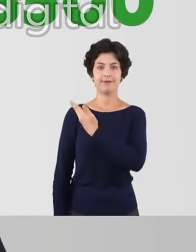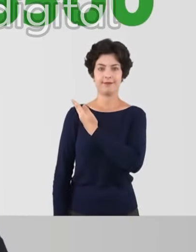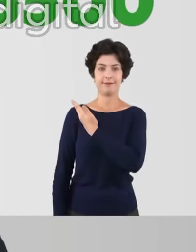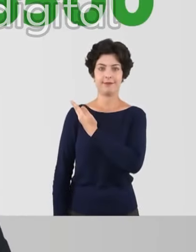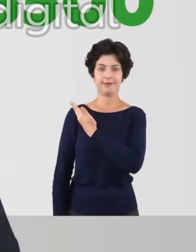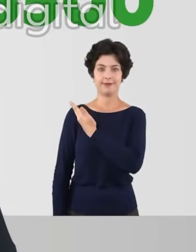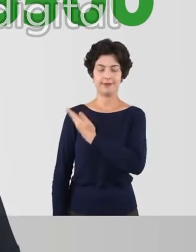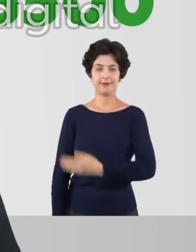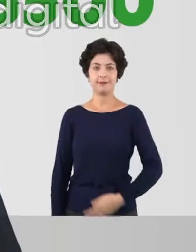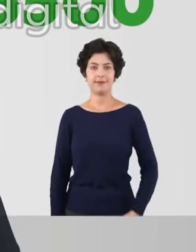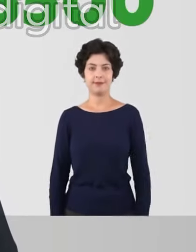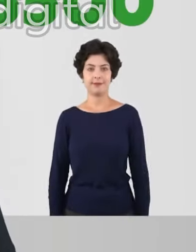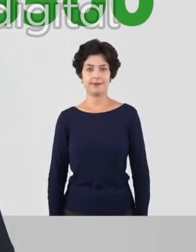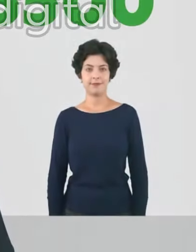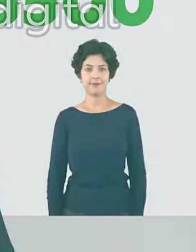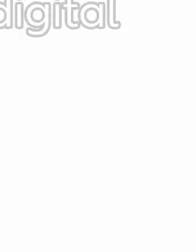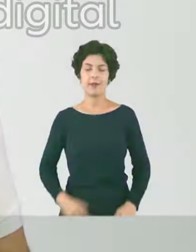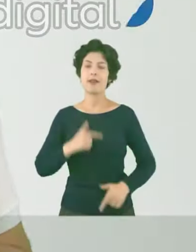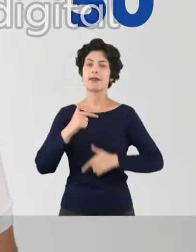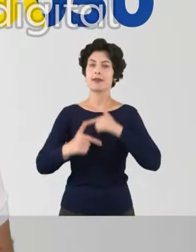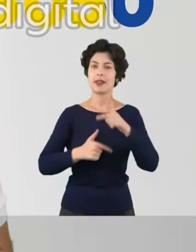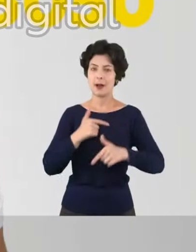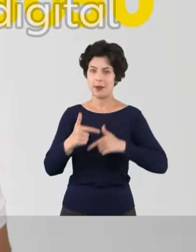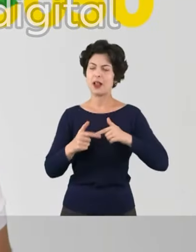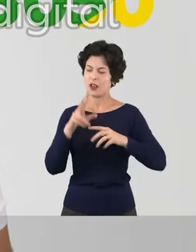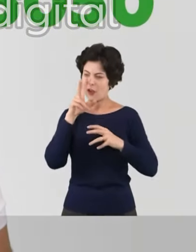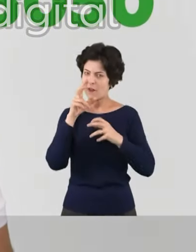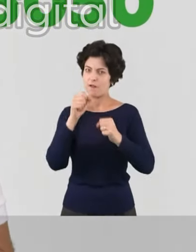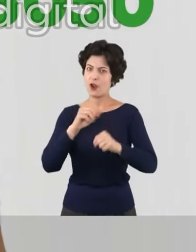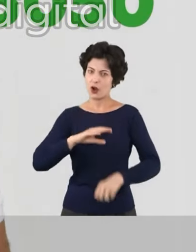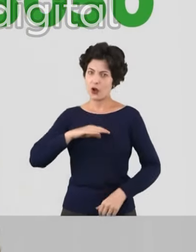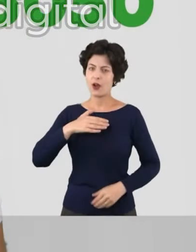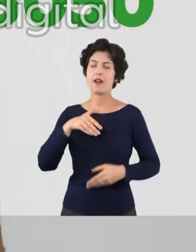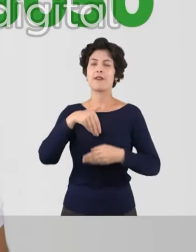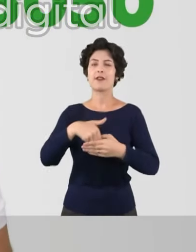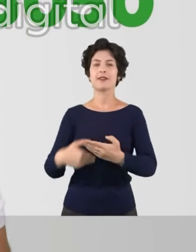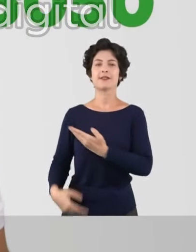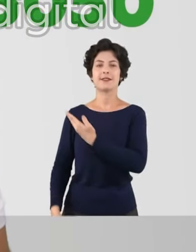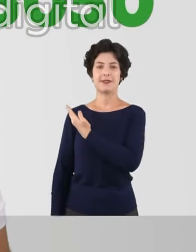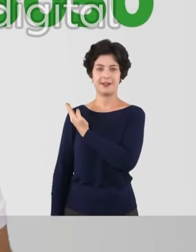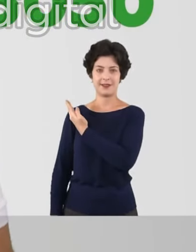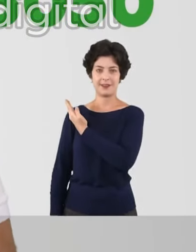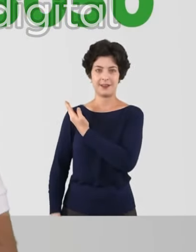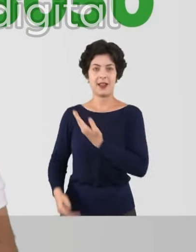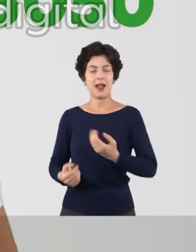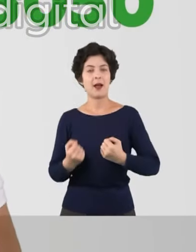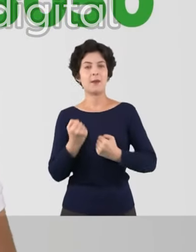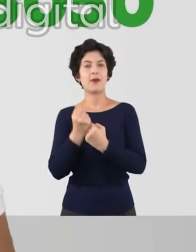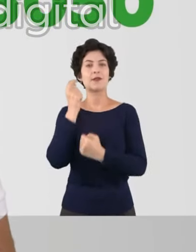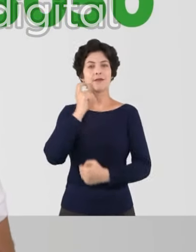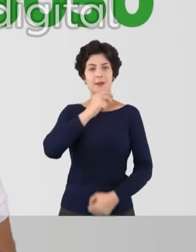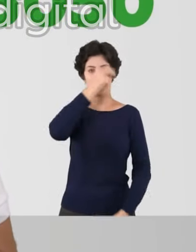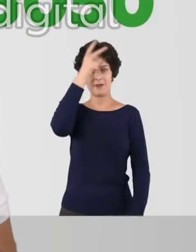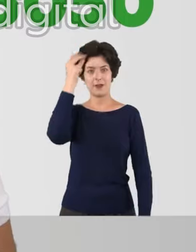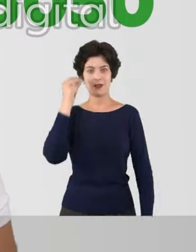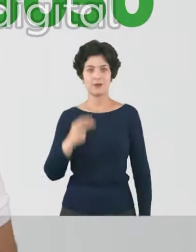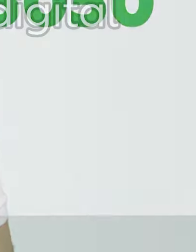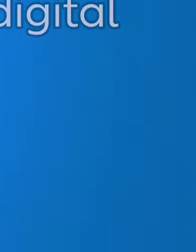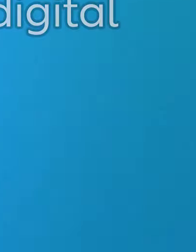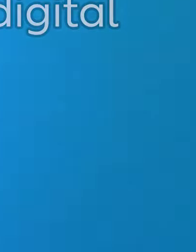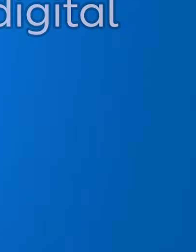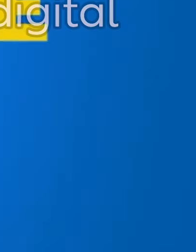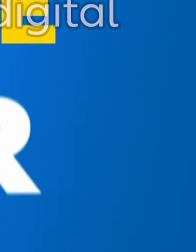Armandinho Ferreiro, 15, 500. Trabalho, força e coragem. Vote Jackson Santos, 15, 0, 50, com Ricardo Nunes, prefeito.